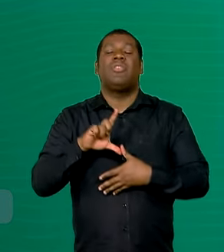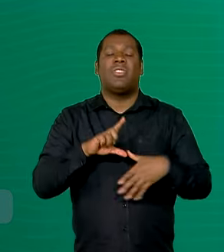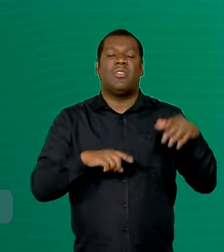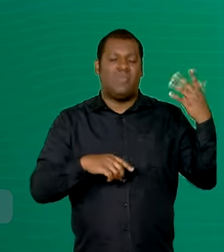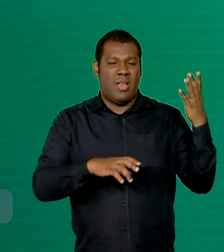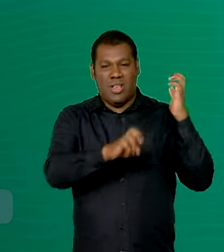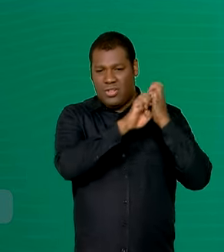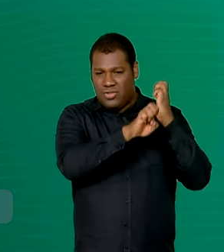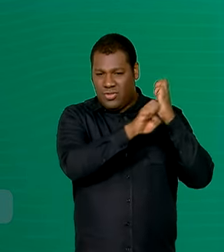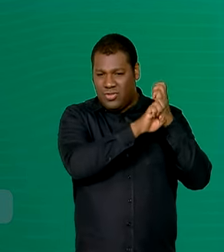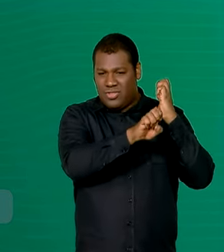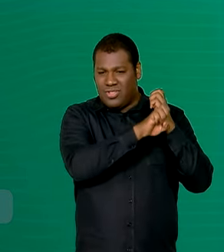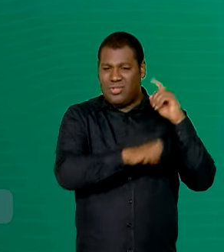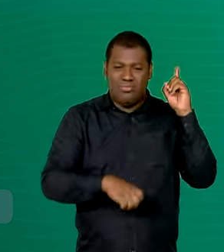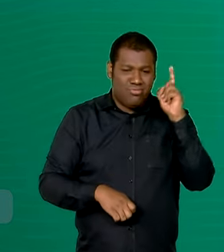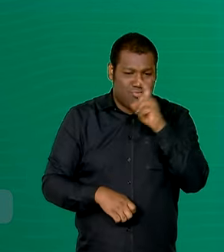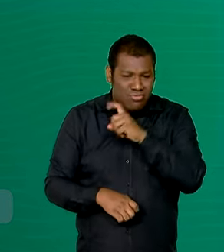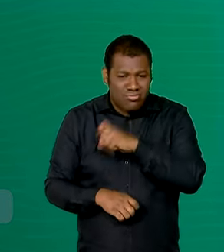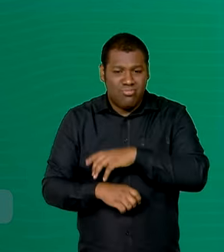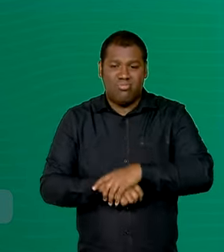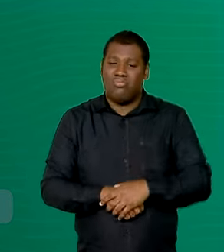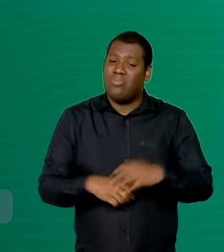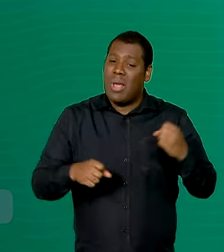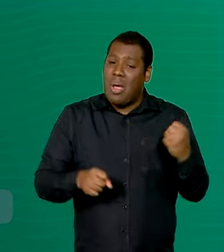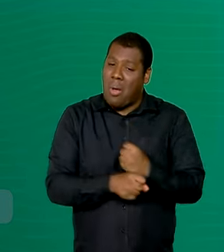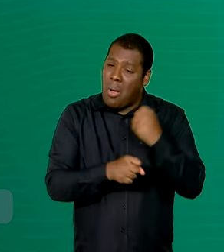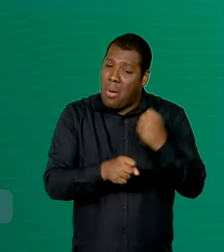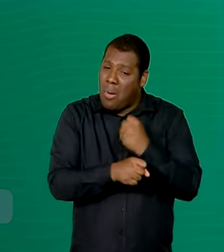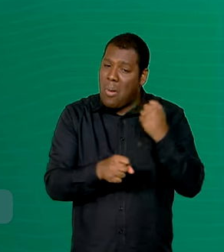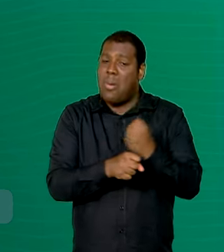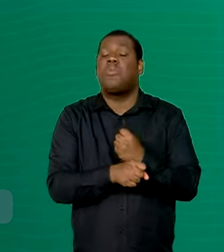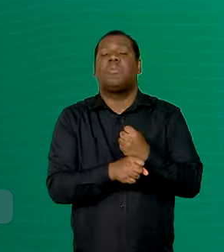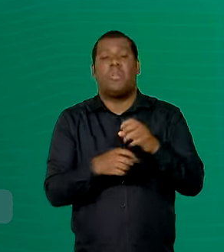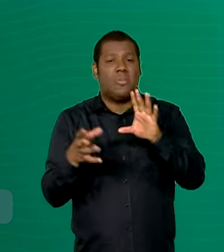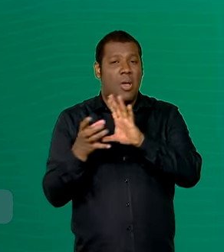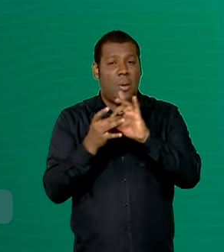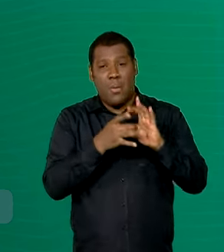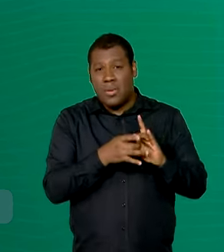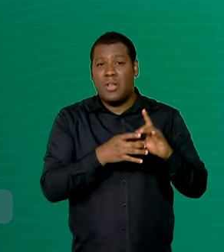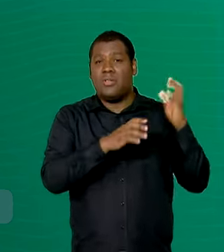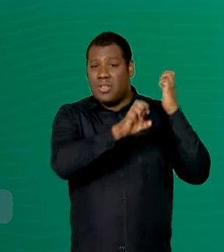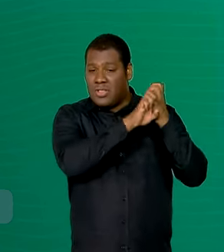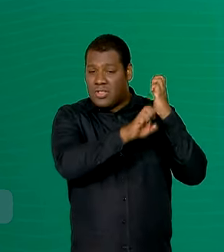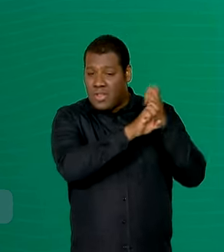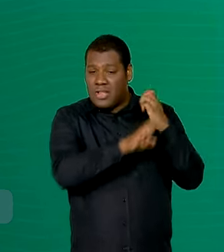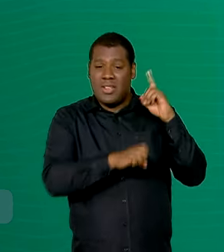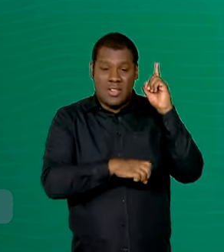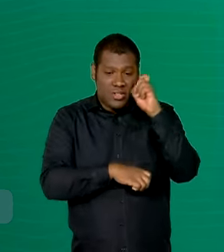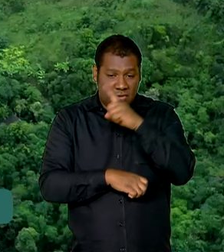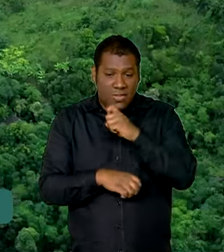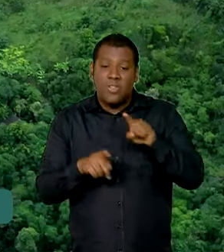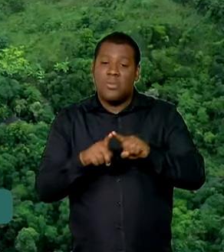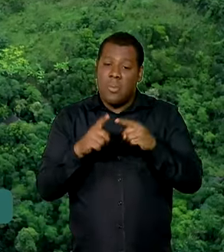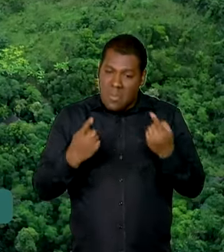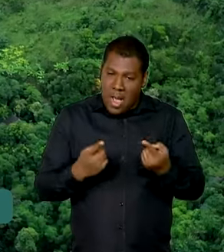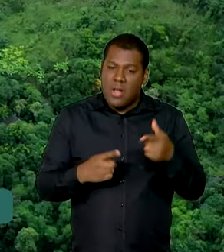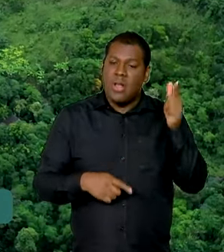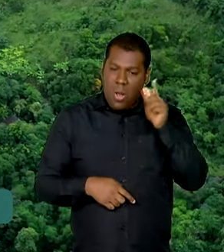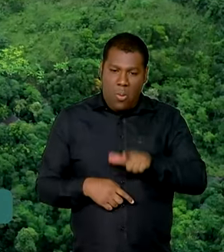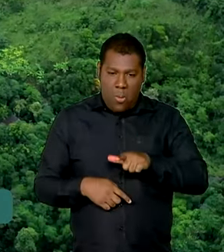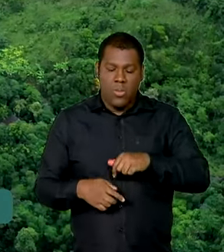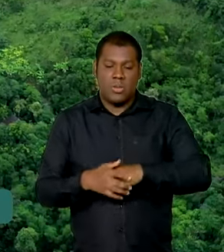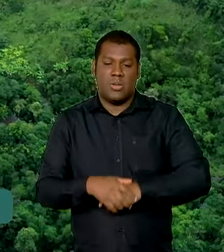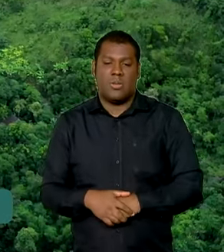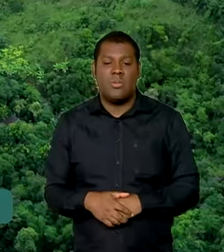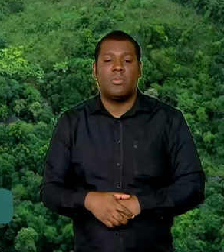bem projetada do ponto de vista de engenharia e que trará um grande benefício para o país que precisa ser entregue. A duplicação